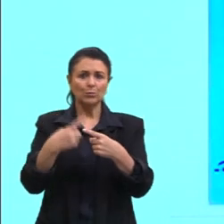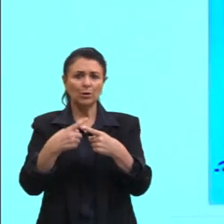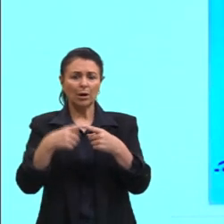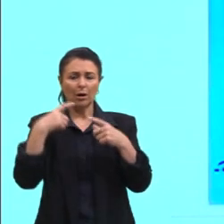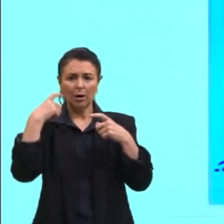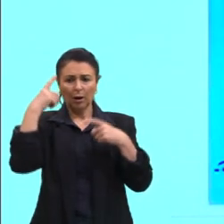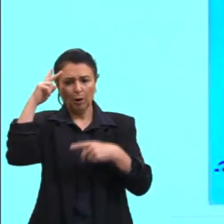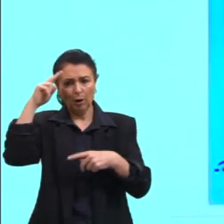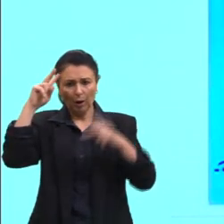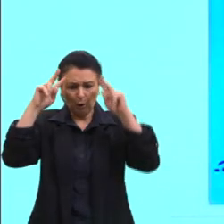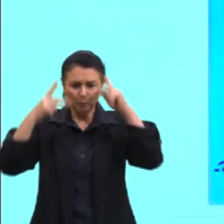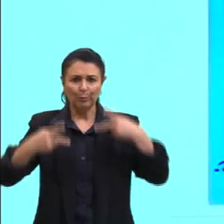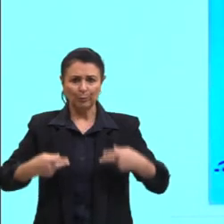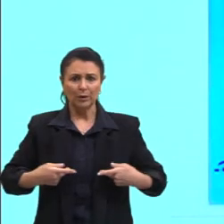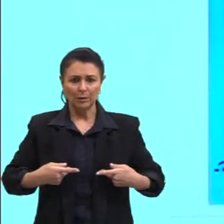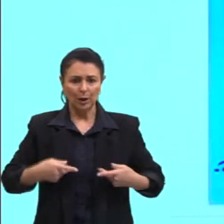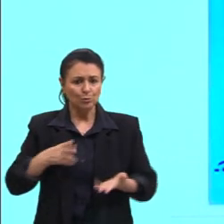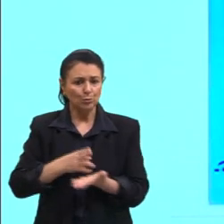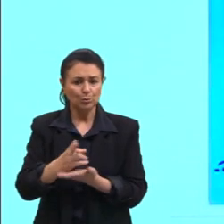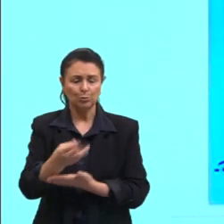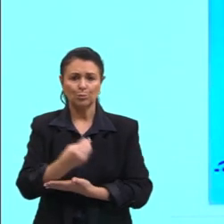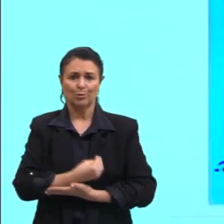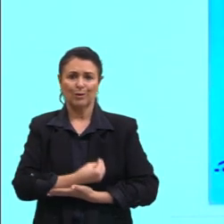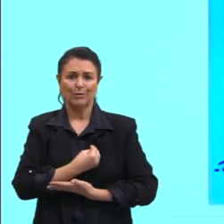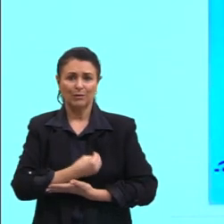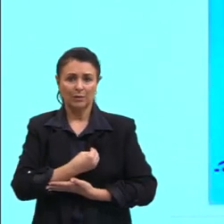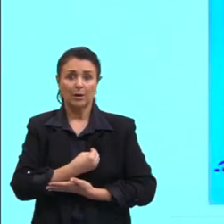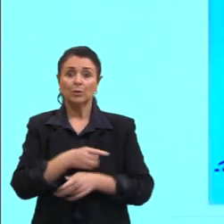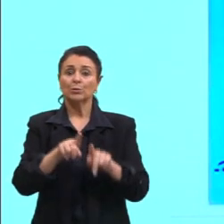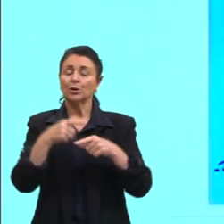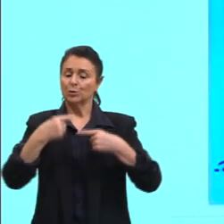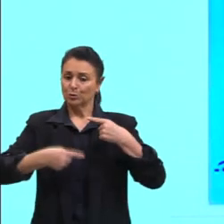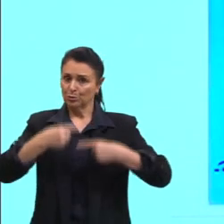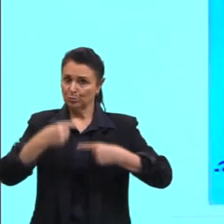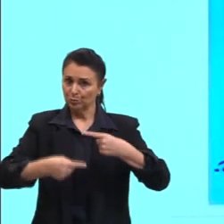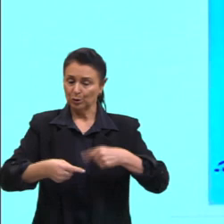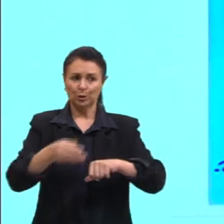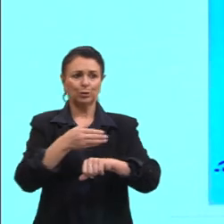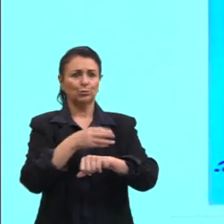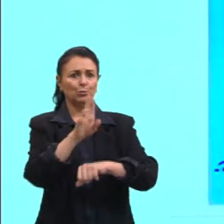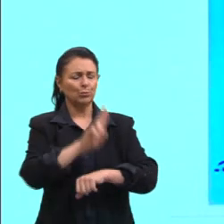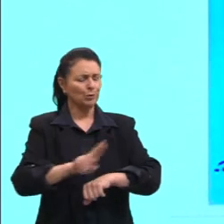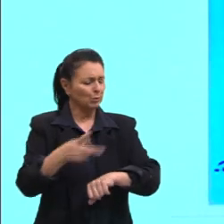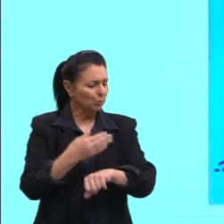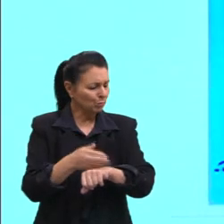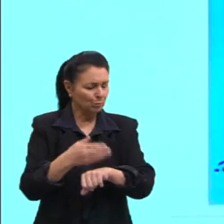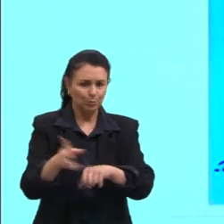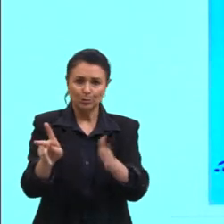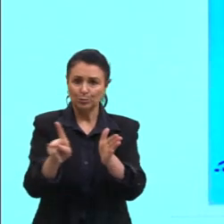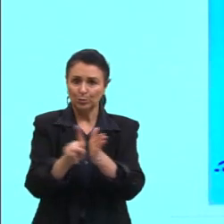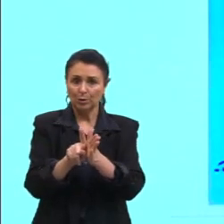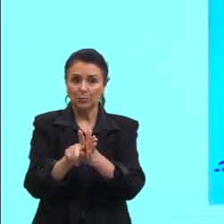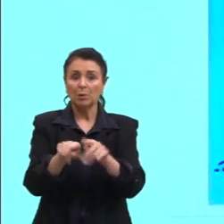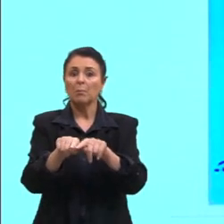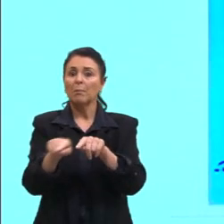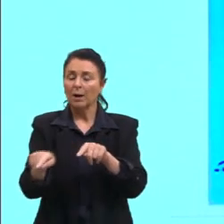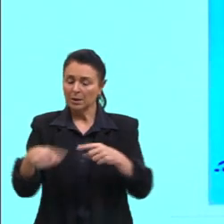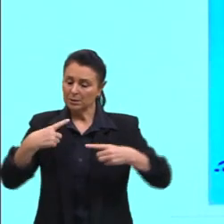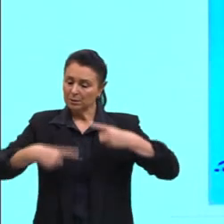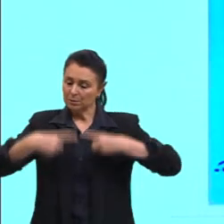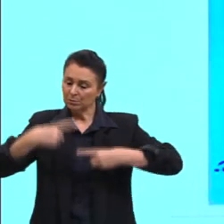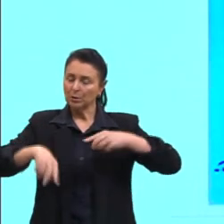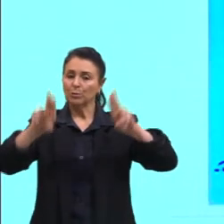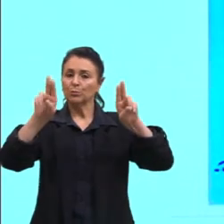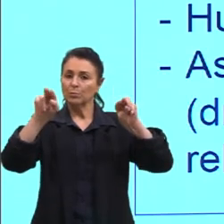seguindo a sua vida, seguindo os seus costumes, nós ainda seguiremos discutindo por algum